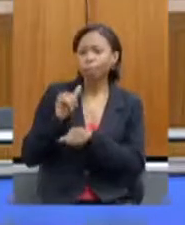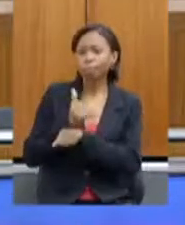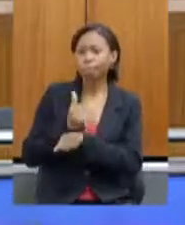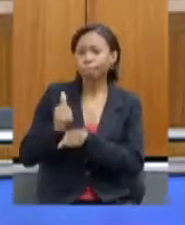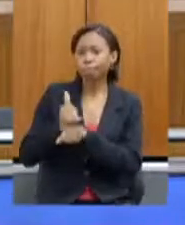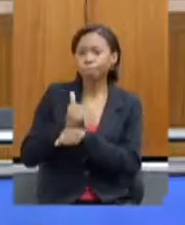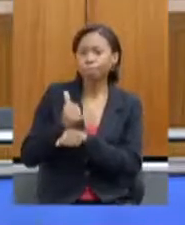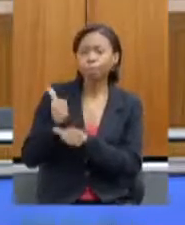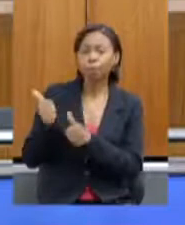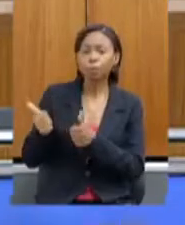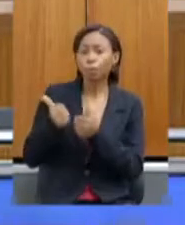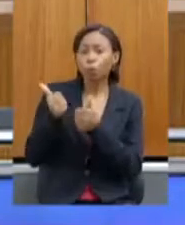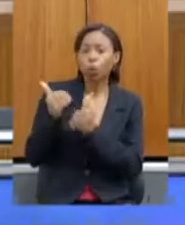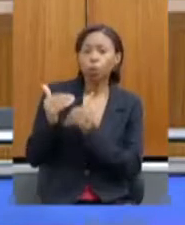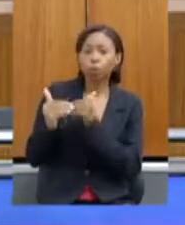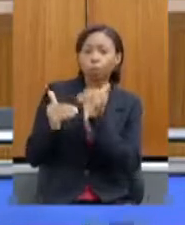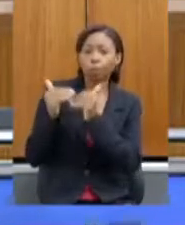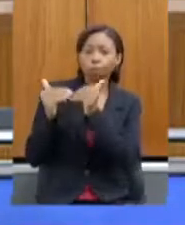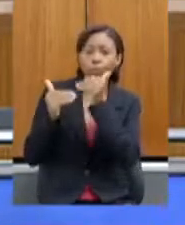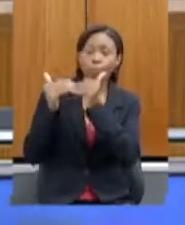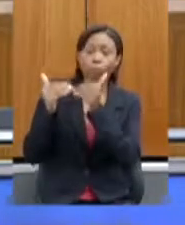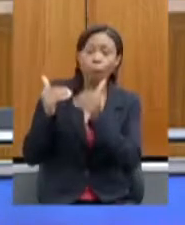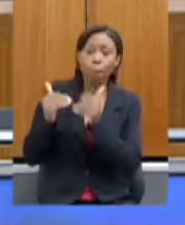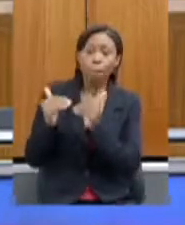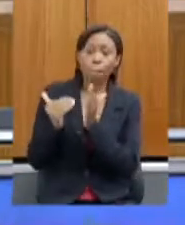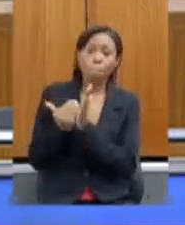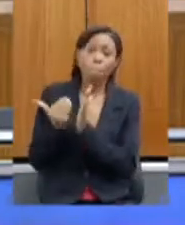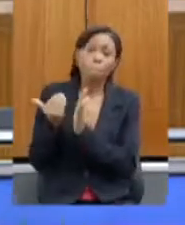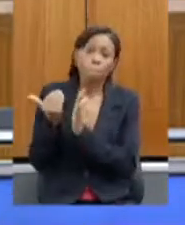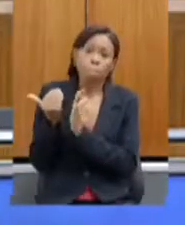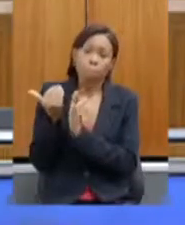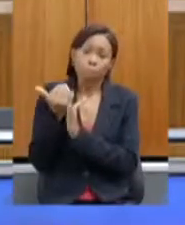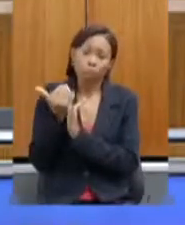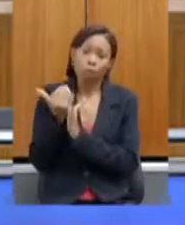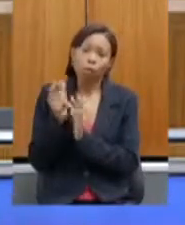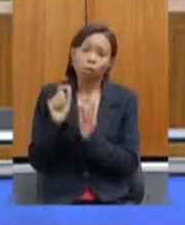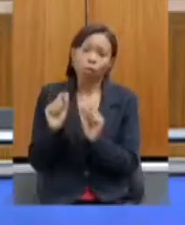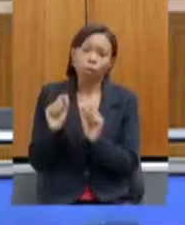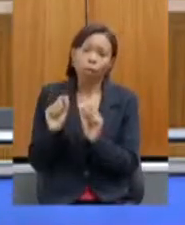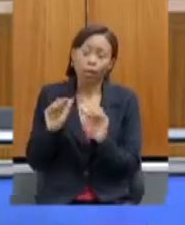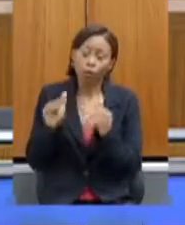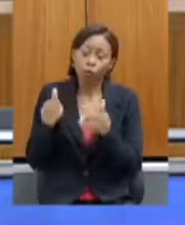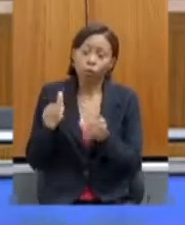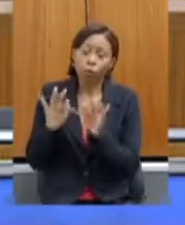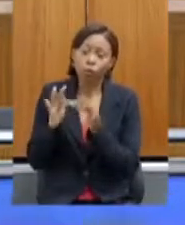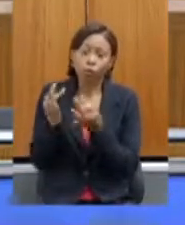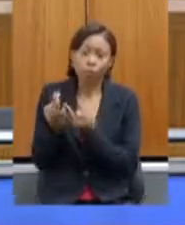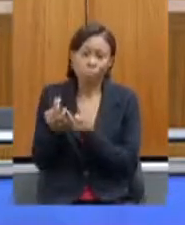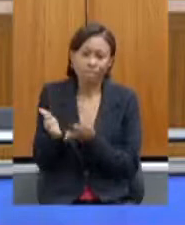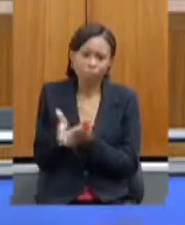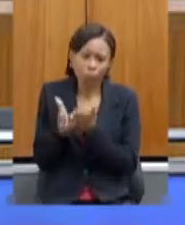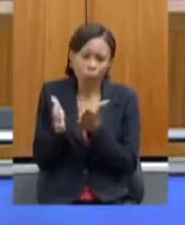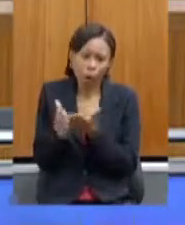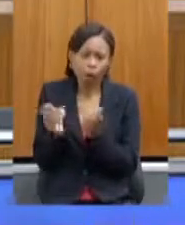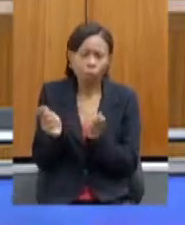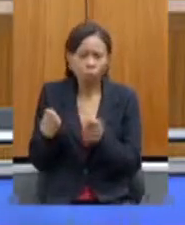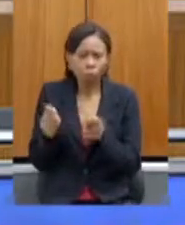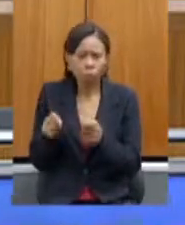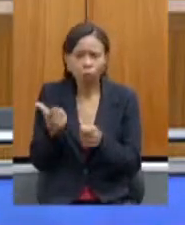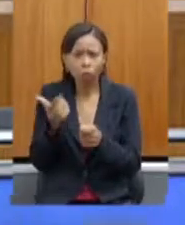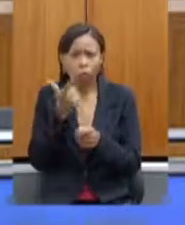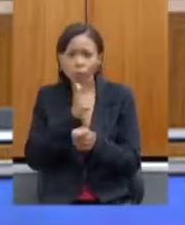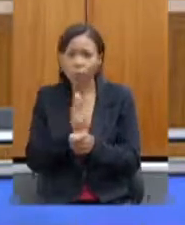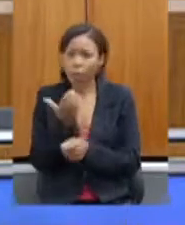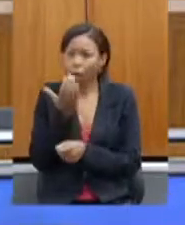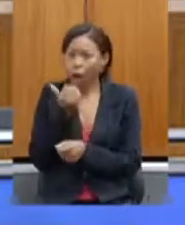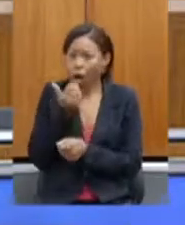aumentar a... vamos dizer, que as famílias de baixa renda possam ter acesso aos alimentos no nosso